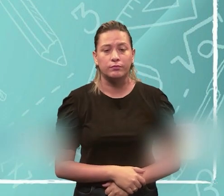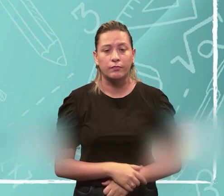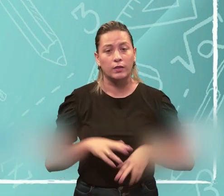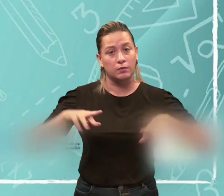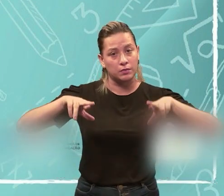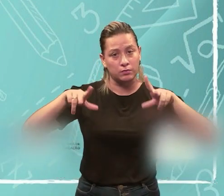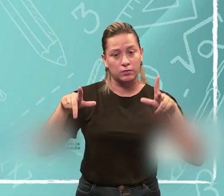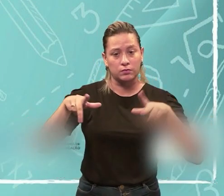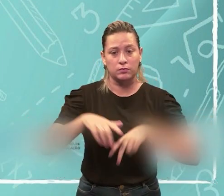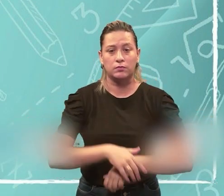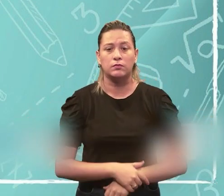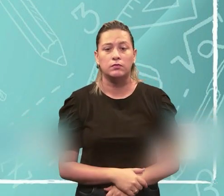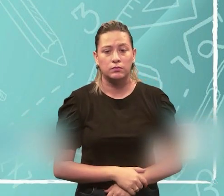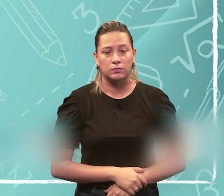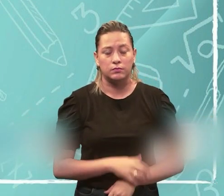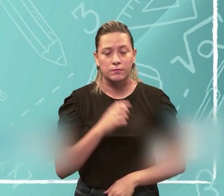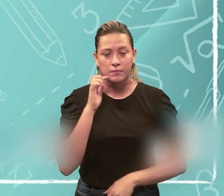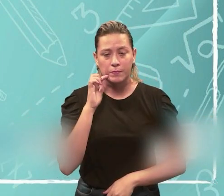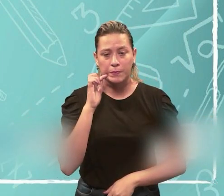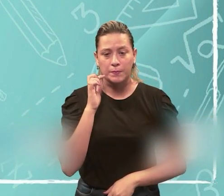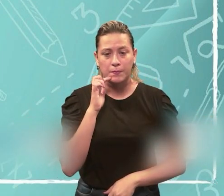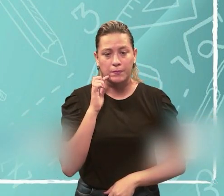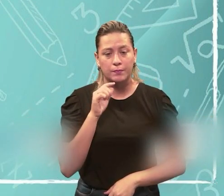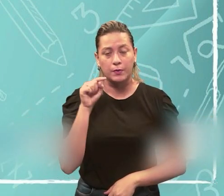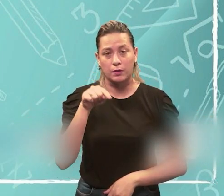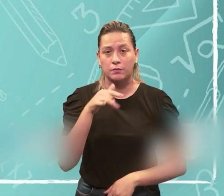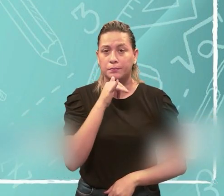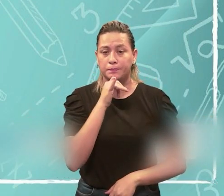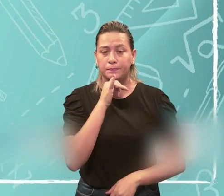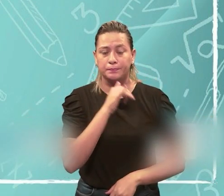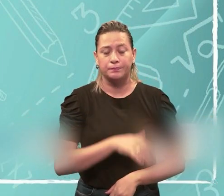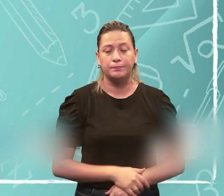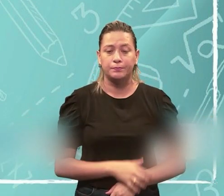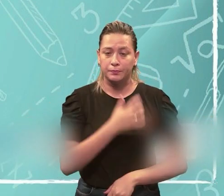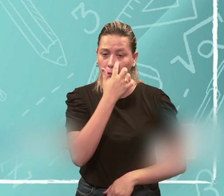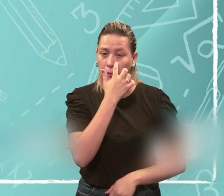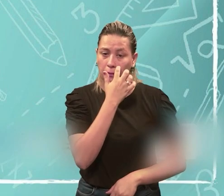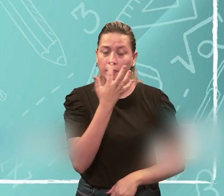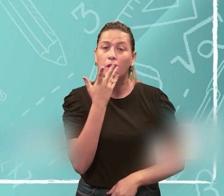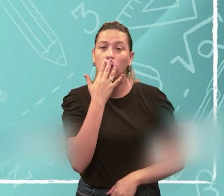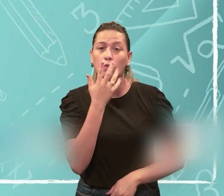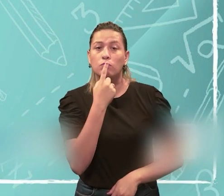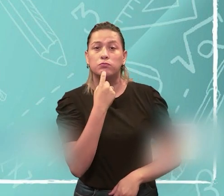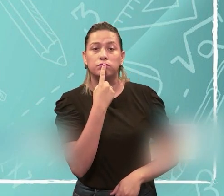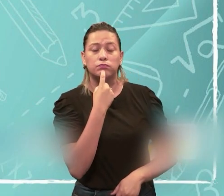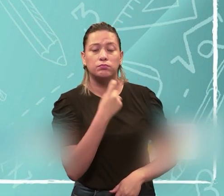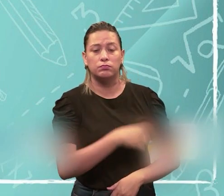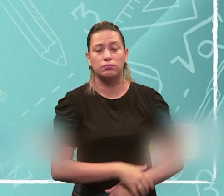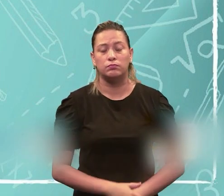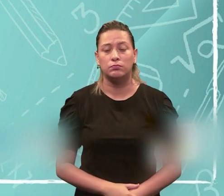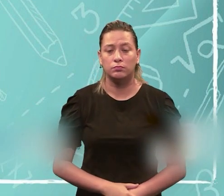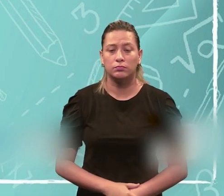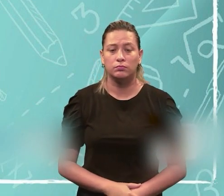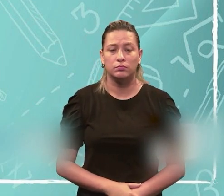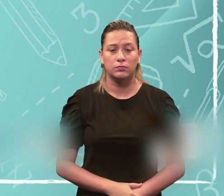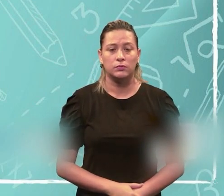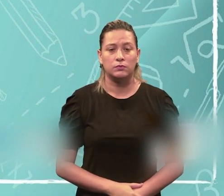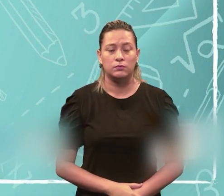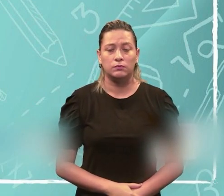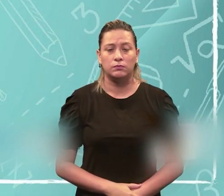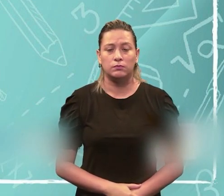essa diferença, né, dessas correntes. Então, aqui, por exemplo, o que tá de vermelho é como se